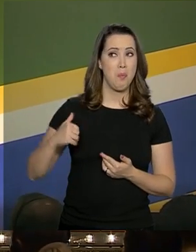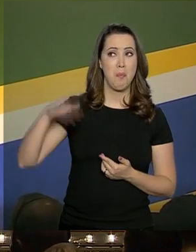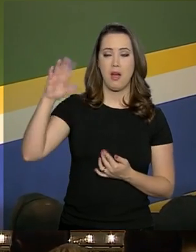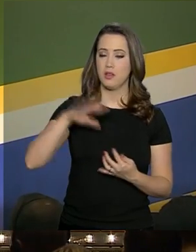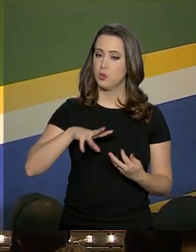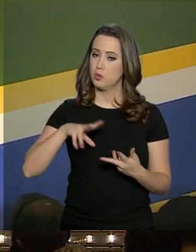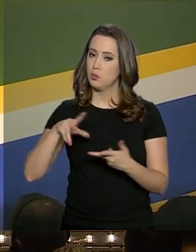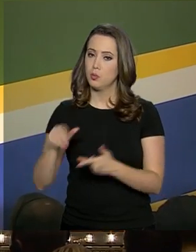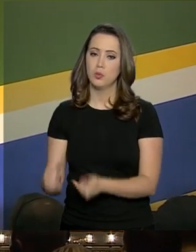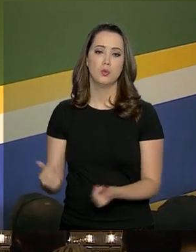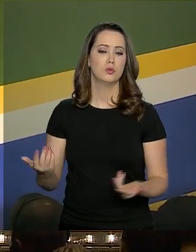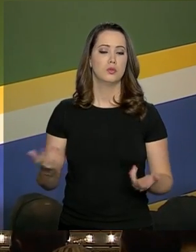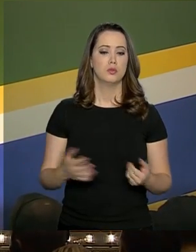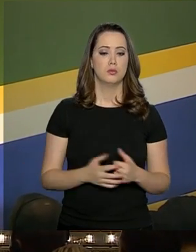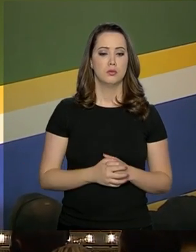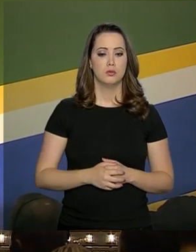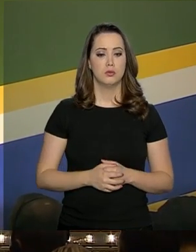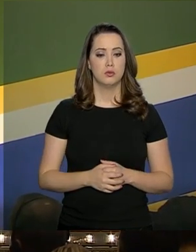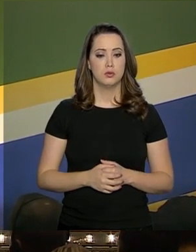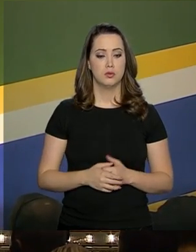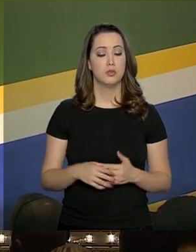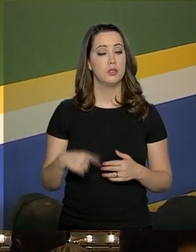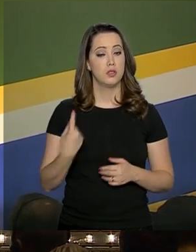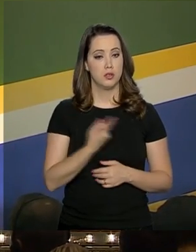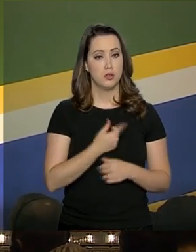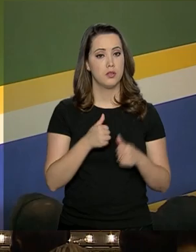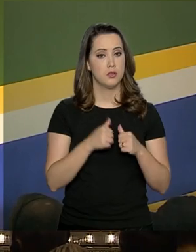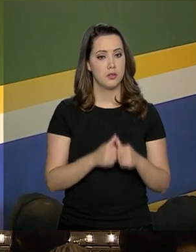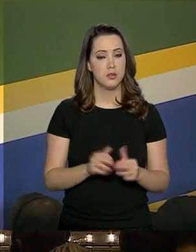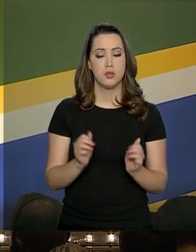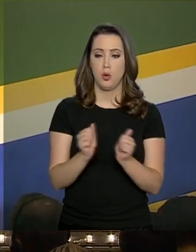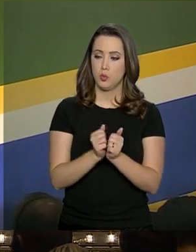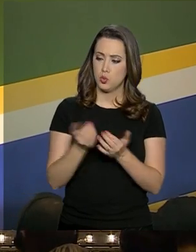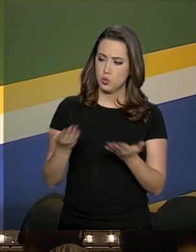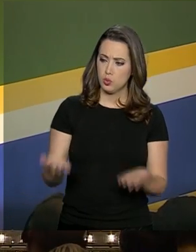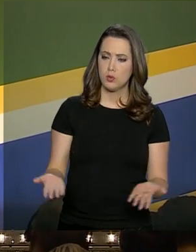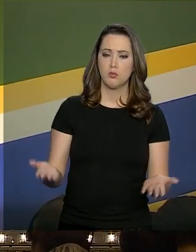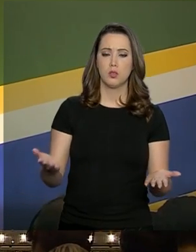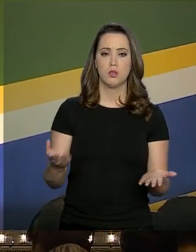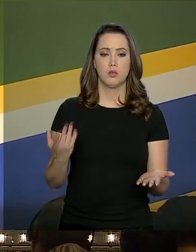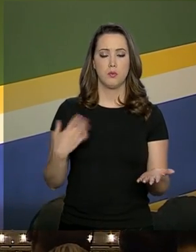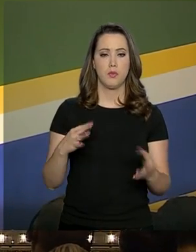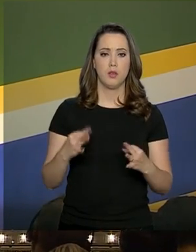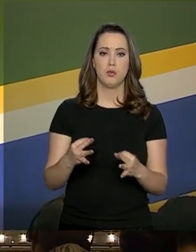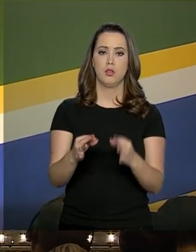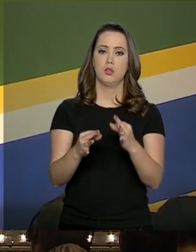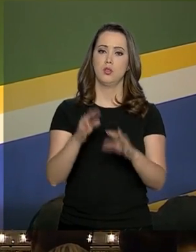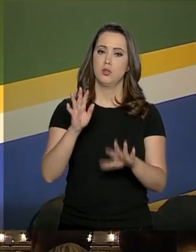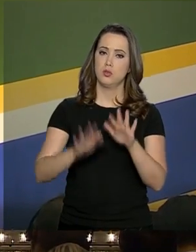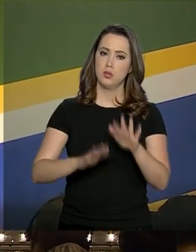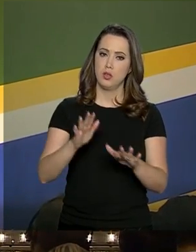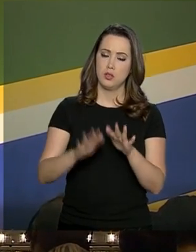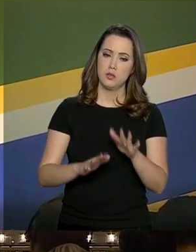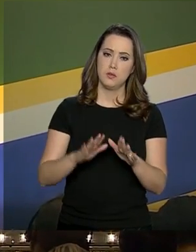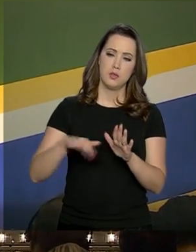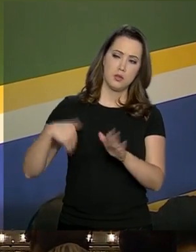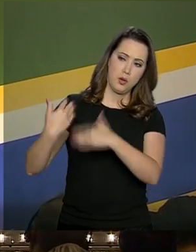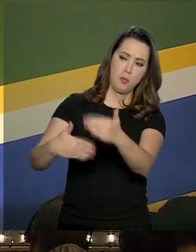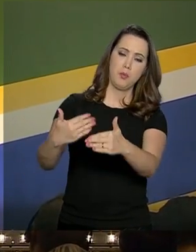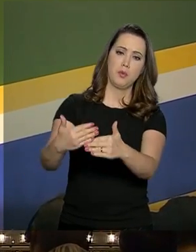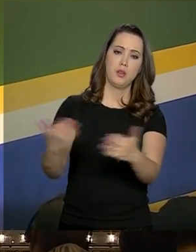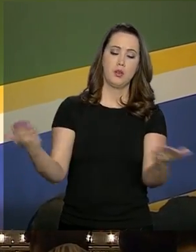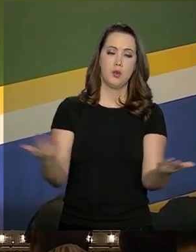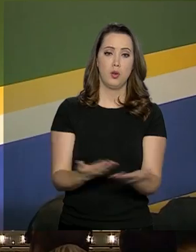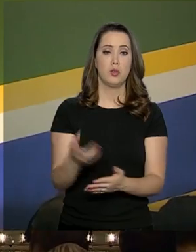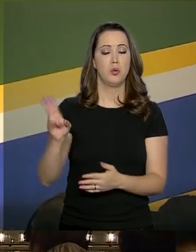e estamos à disposição. A tecnologia, talvez, temos dado um grande passo agora com a